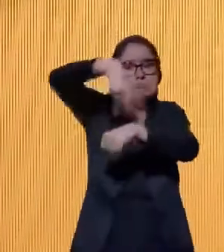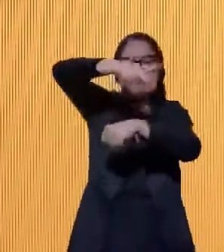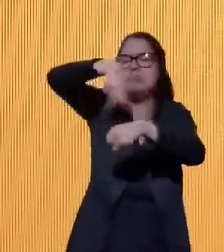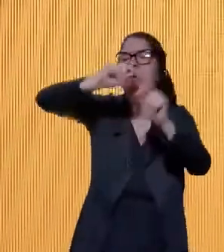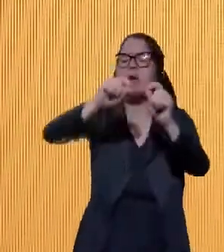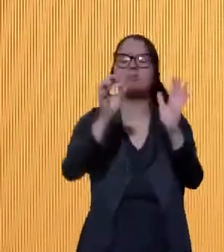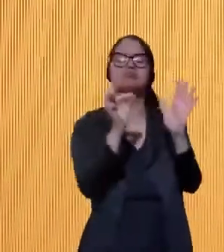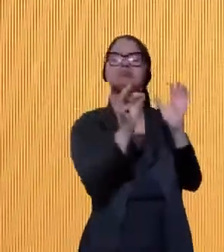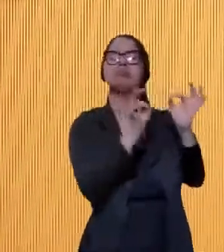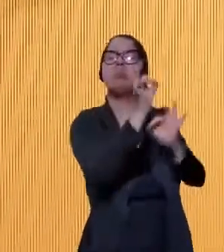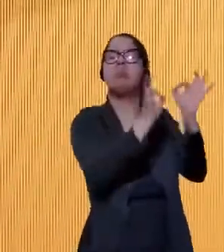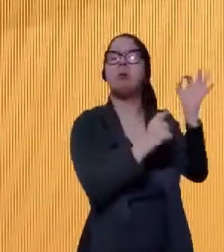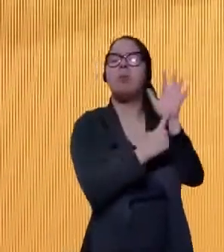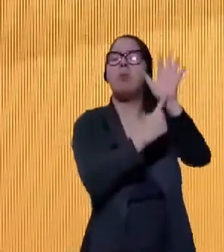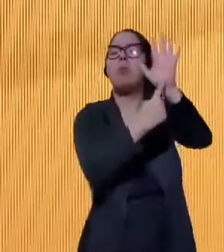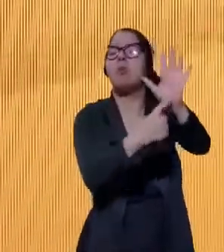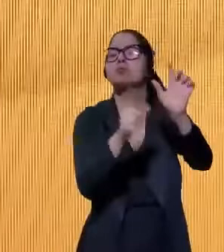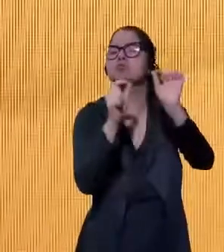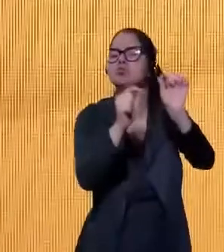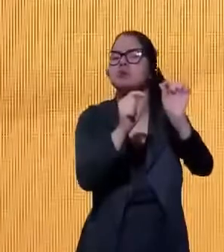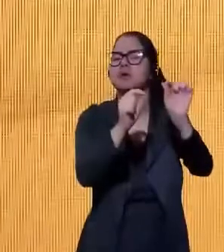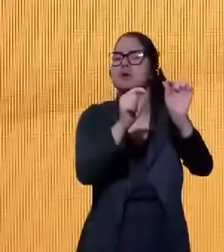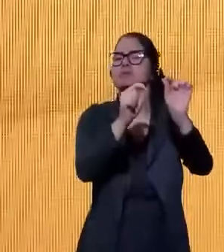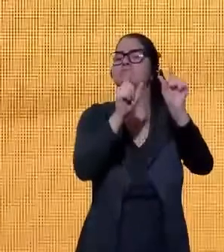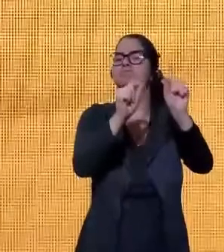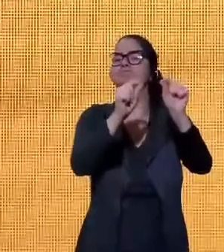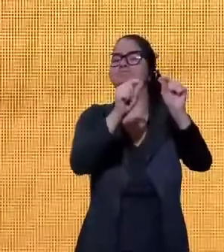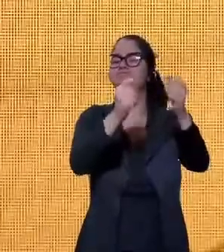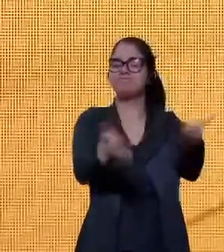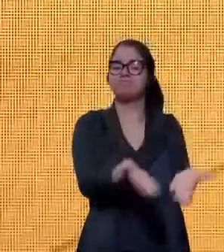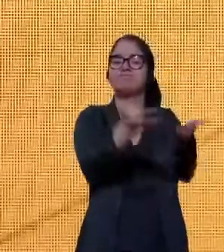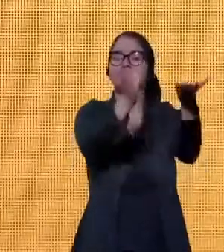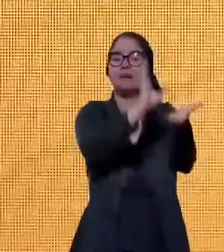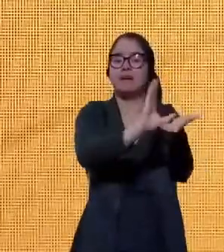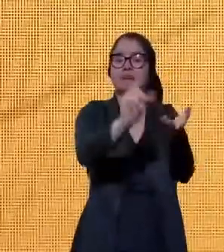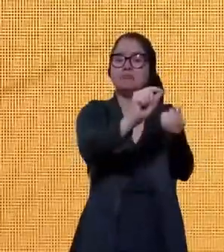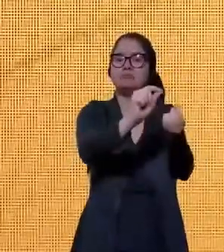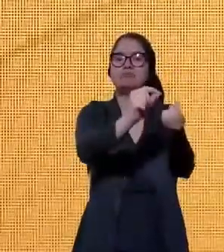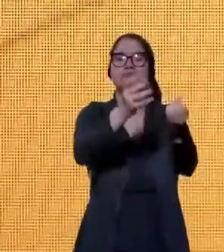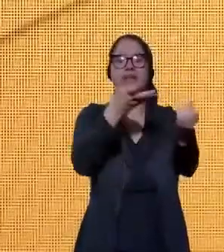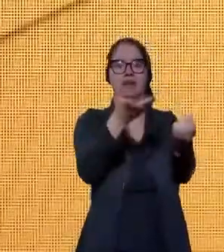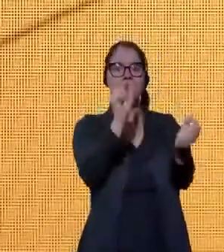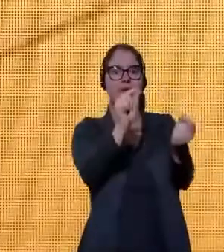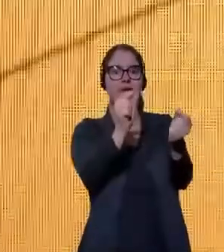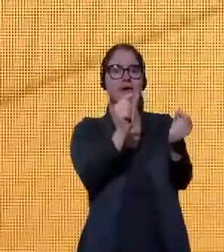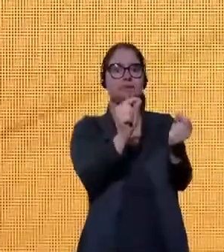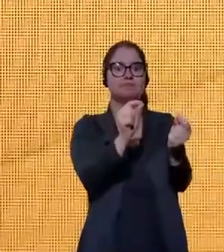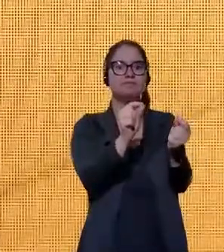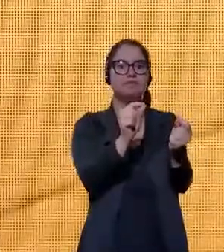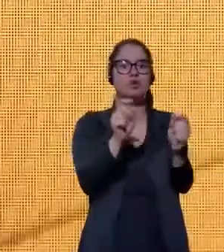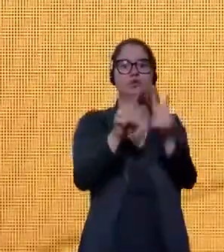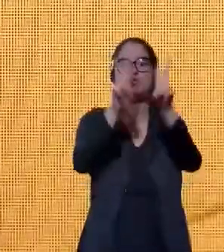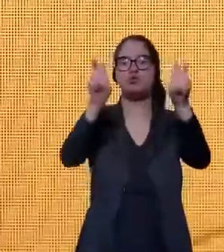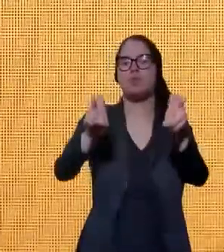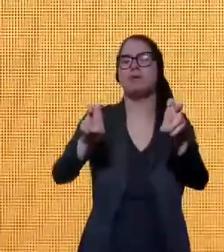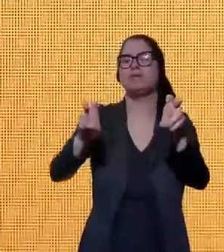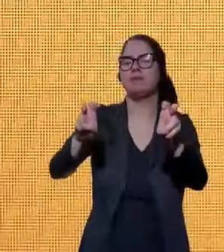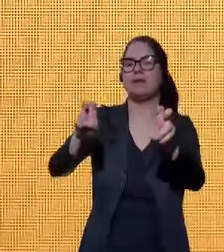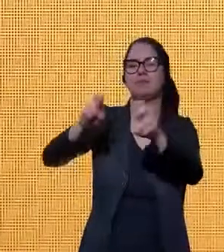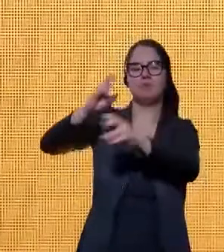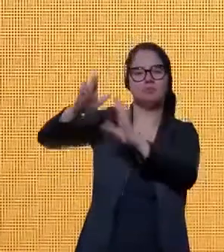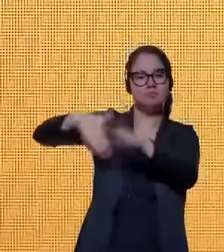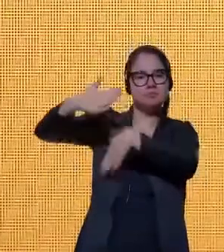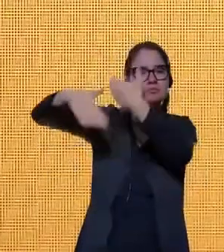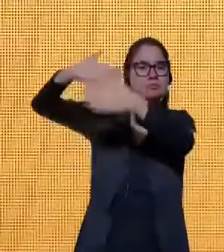fundamental do Sistema Nacional de Fomento na liderança do tema desenvolvimento para a